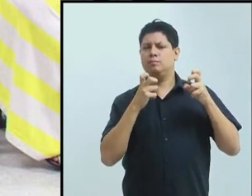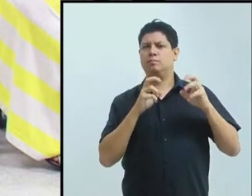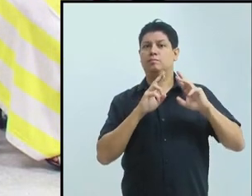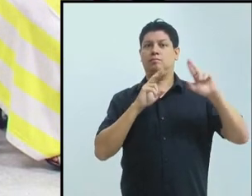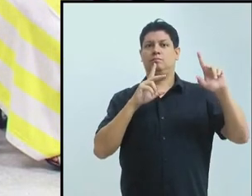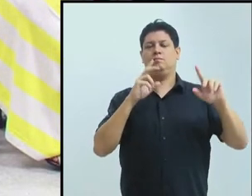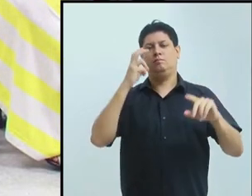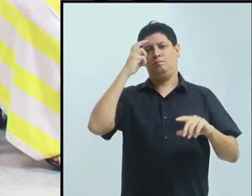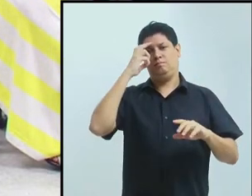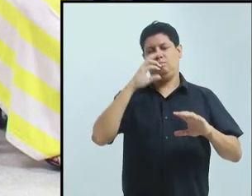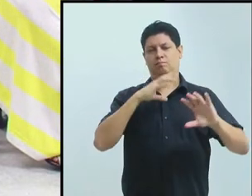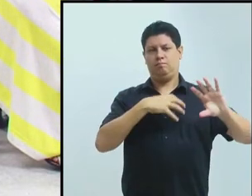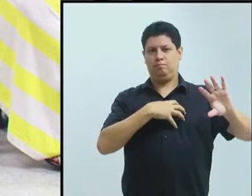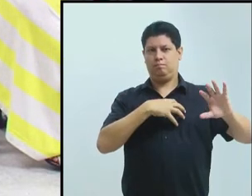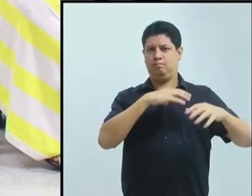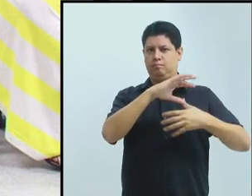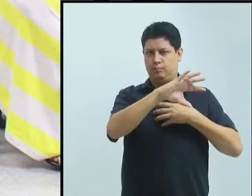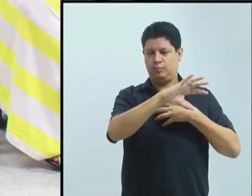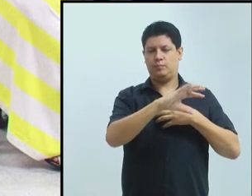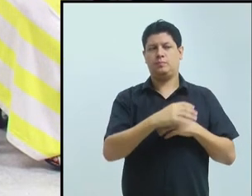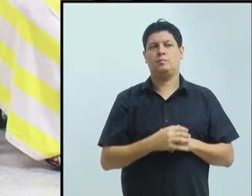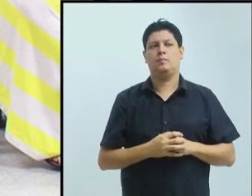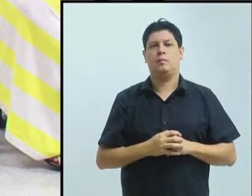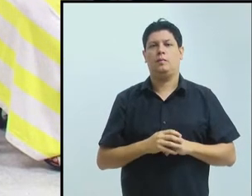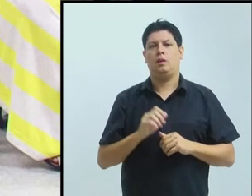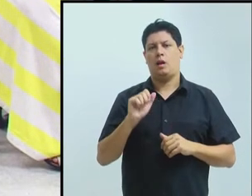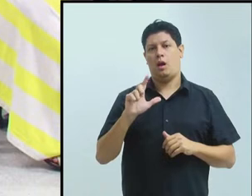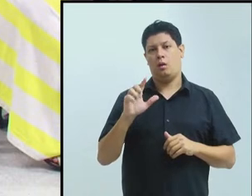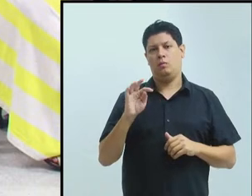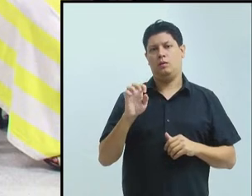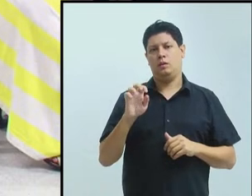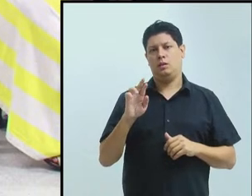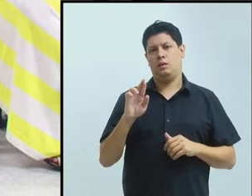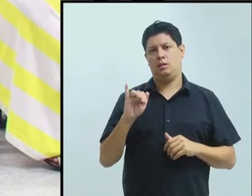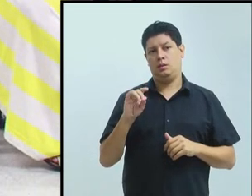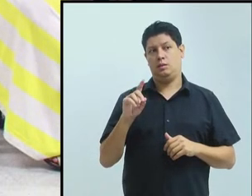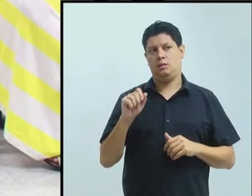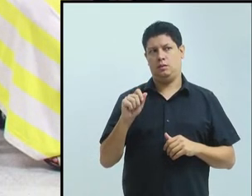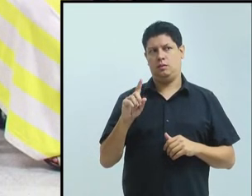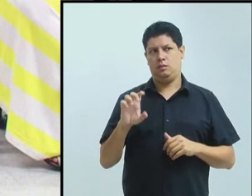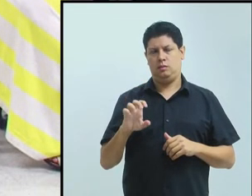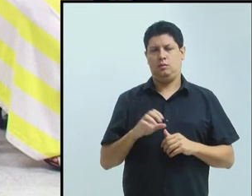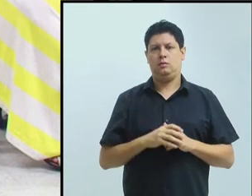experiências, eu acho que elas